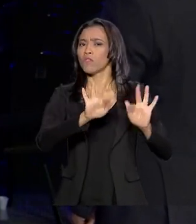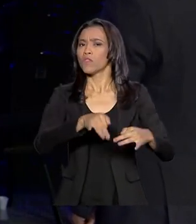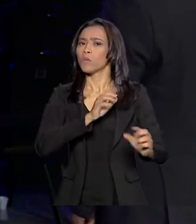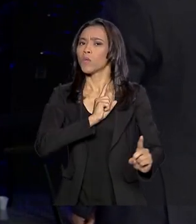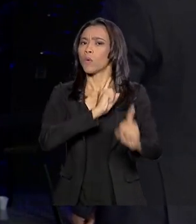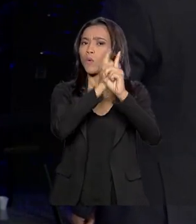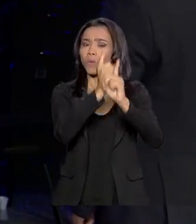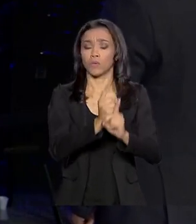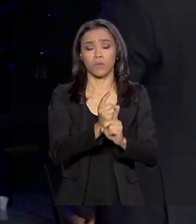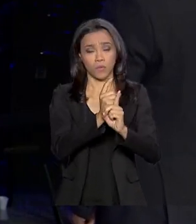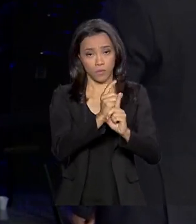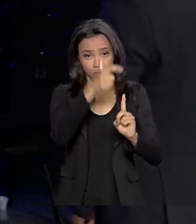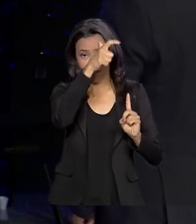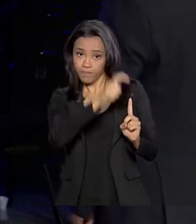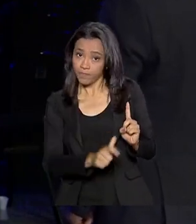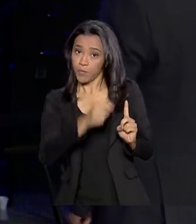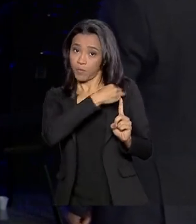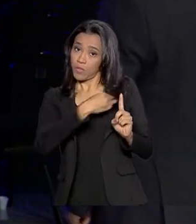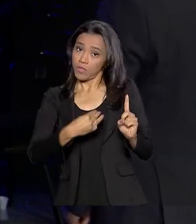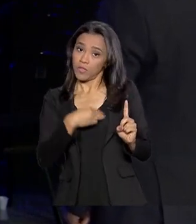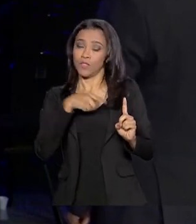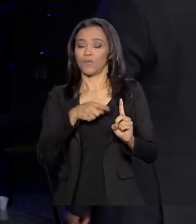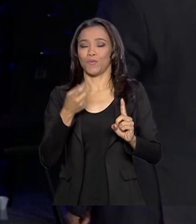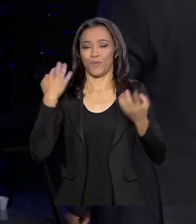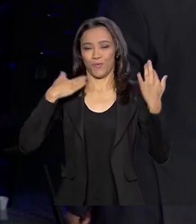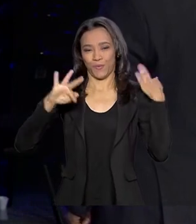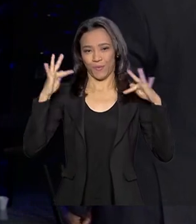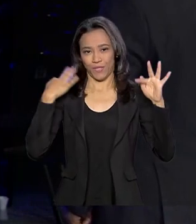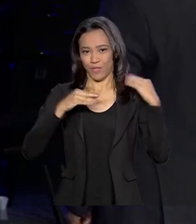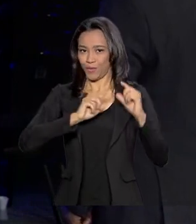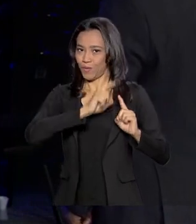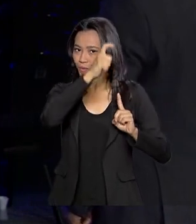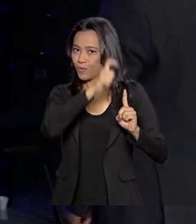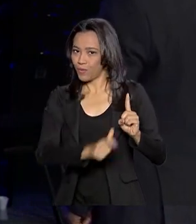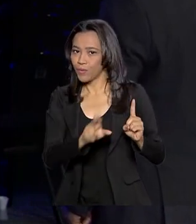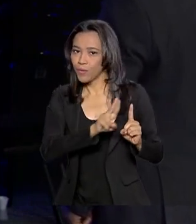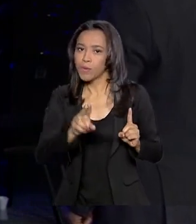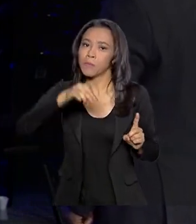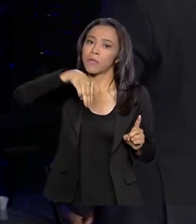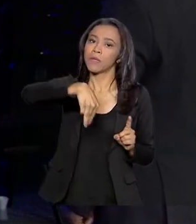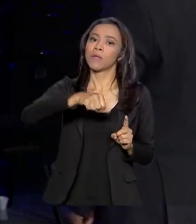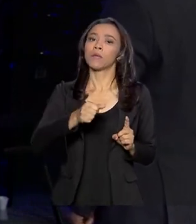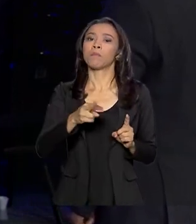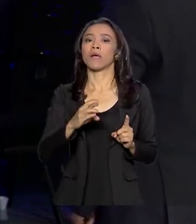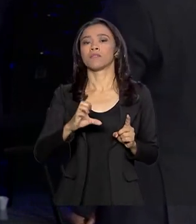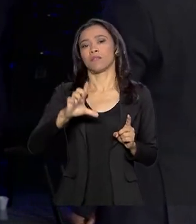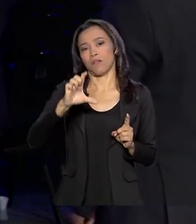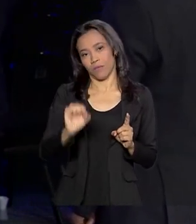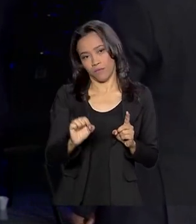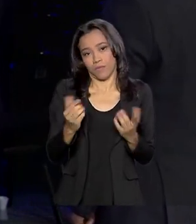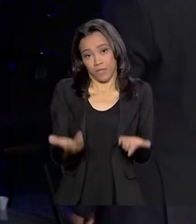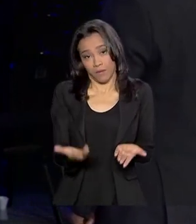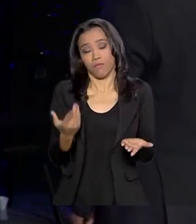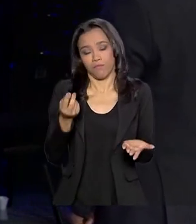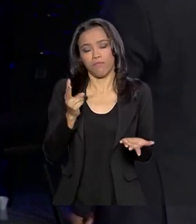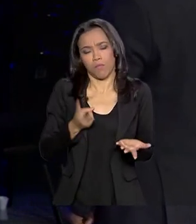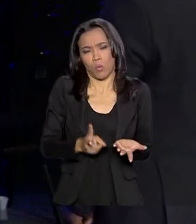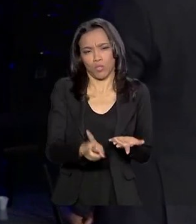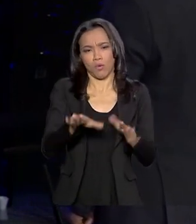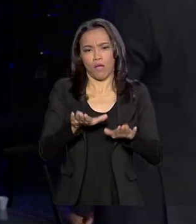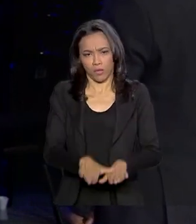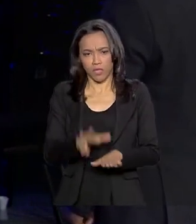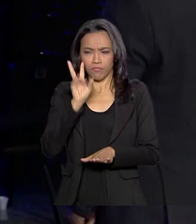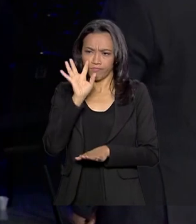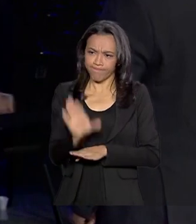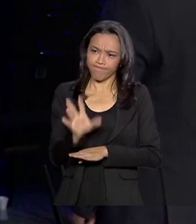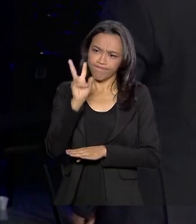com o ministro do Turismo, Marcelo Álvaro Antônio. Então, Renata, é isso, a gente continua acompanhando aqui